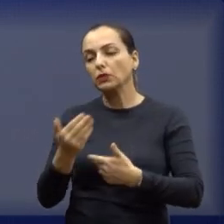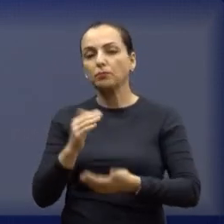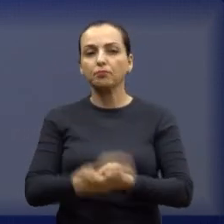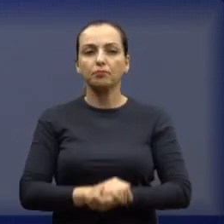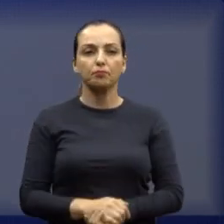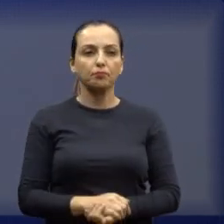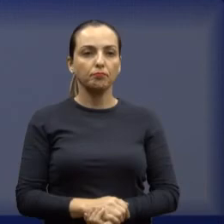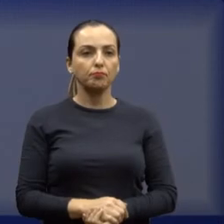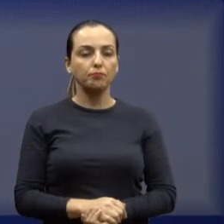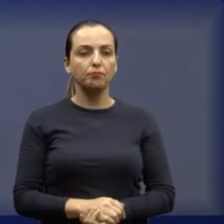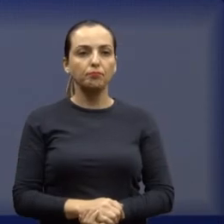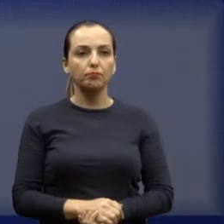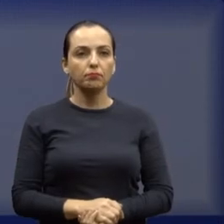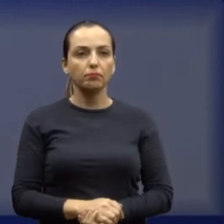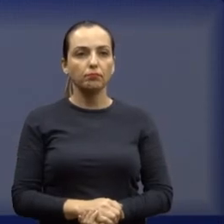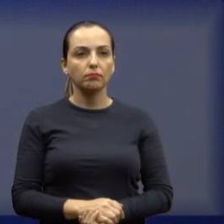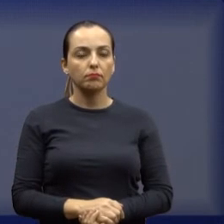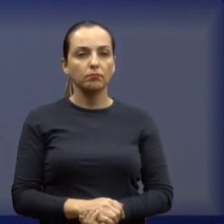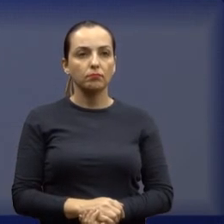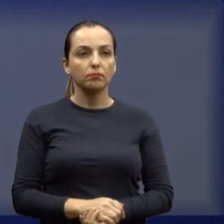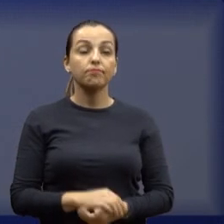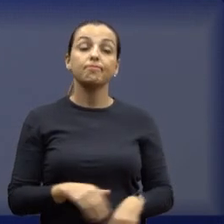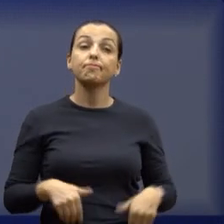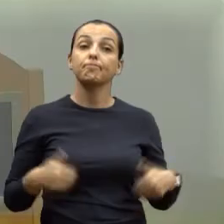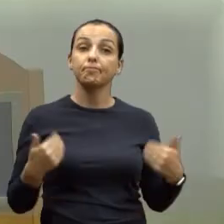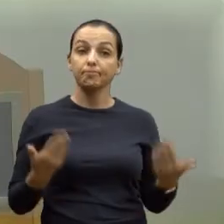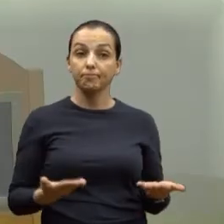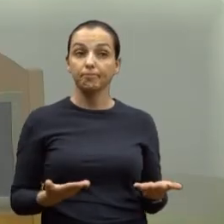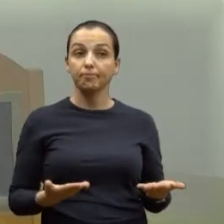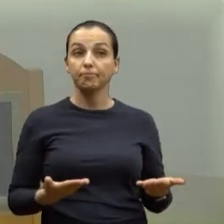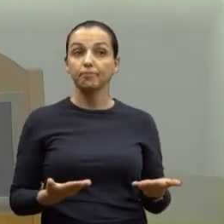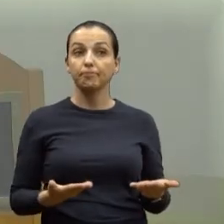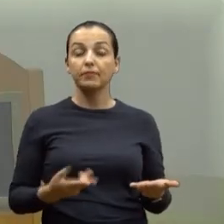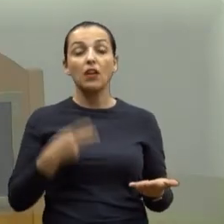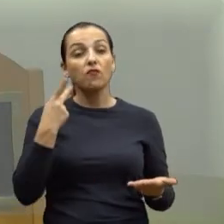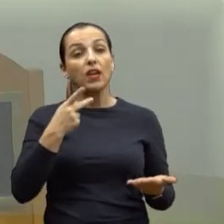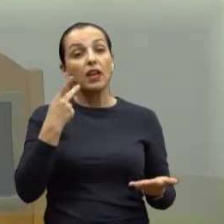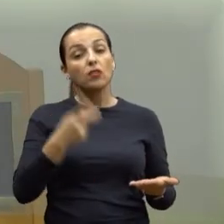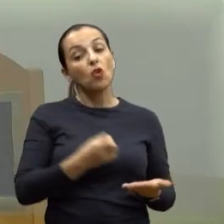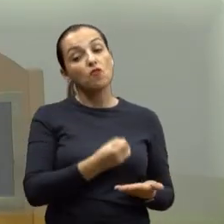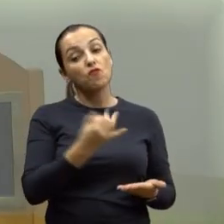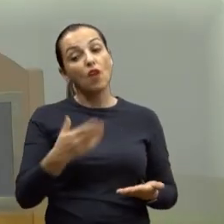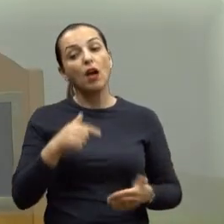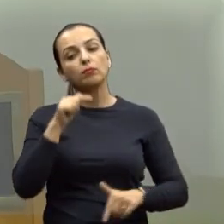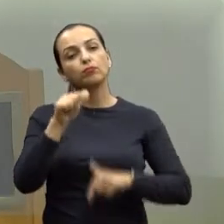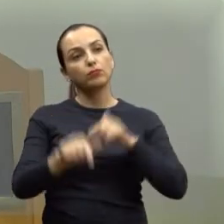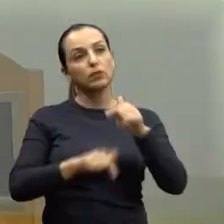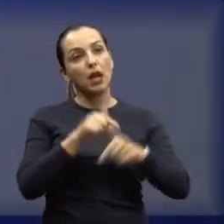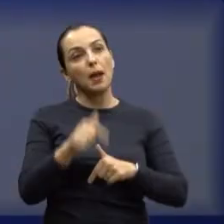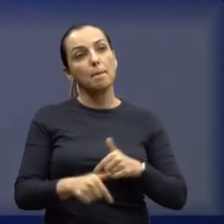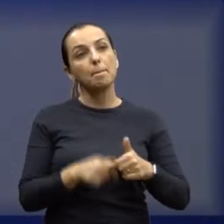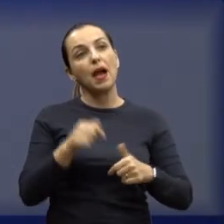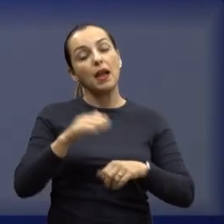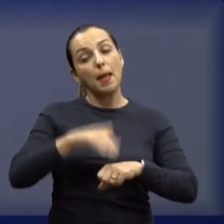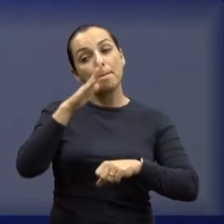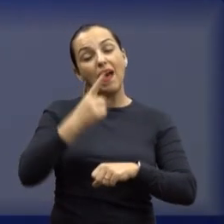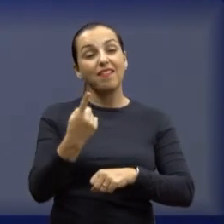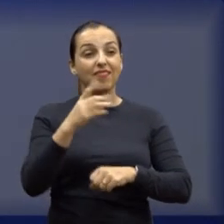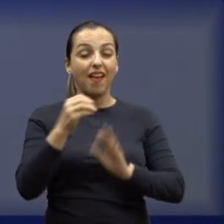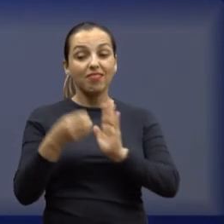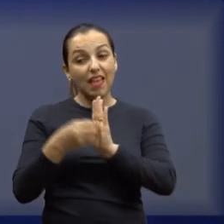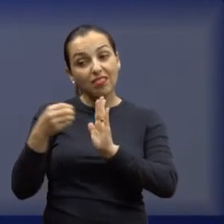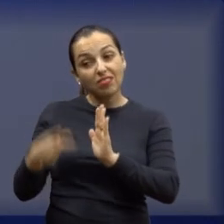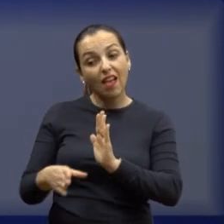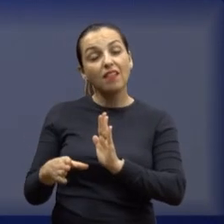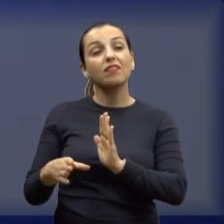Bom, só fazendo... Então, gente, a gente viu que muitos vereadores aqui trabalharam e foram mais de dez indicações